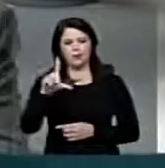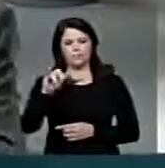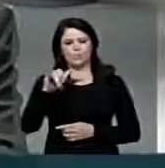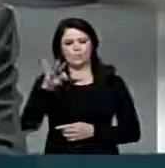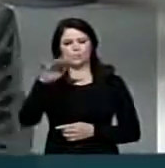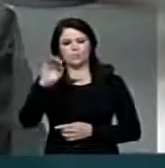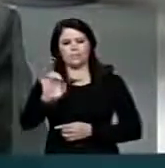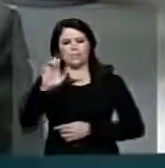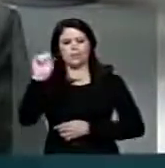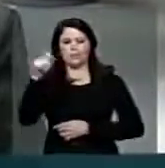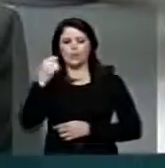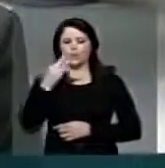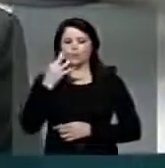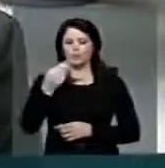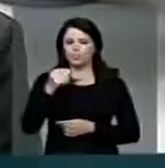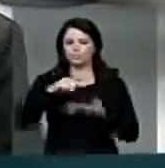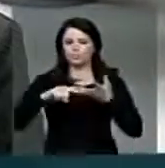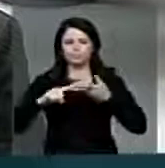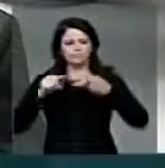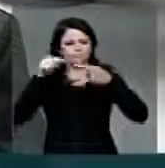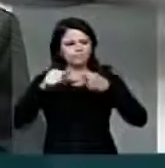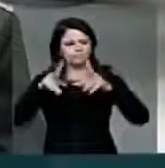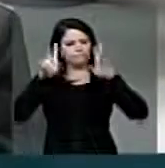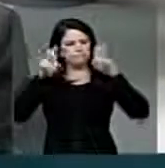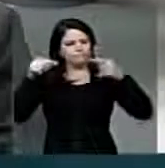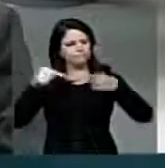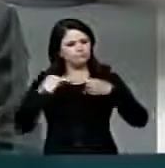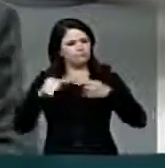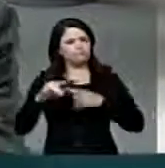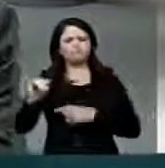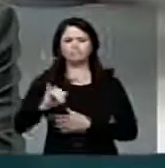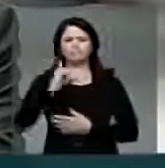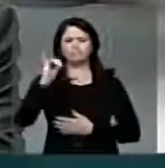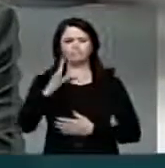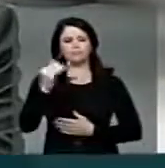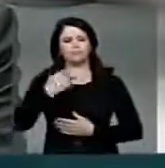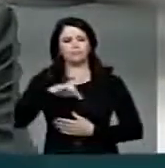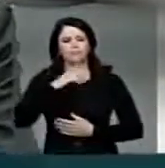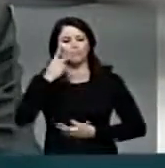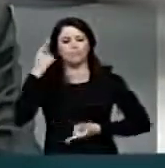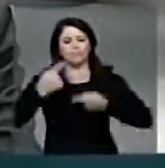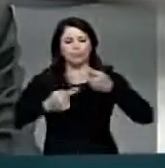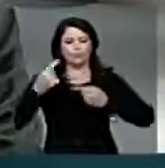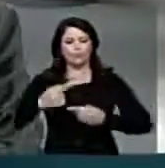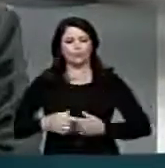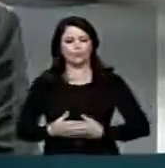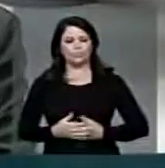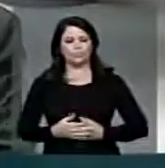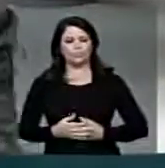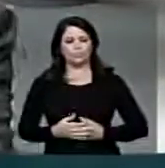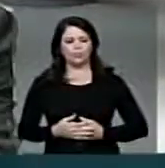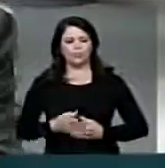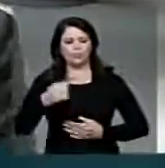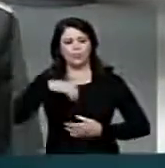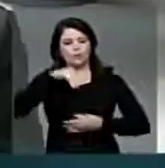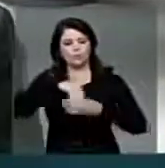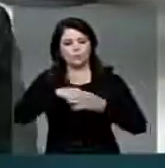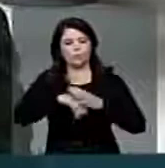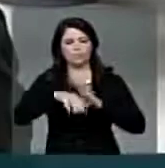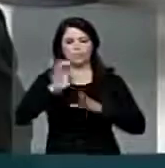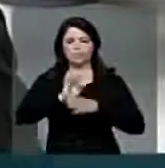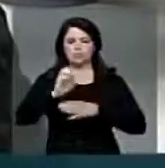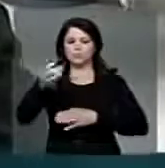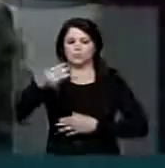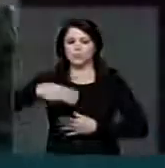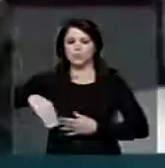Vossa Excelência está trazendo um tema aqui para nós debatermos. E eu, sou do meu querido Estado do